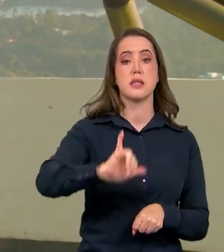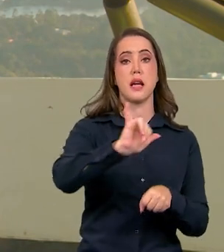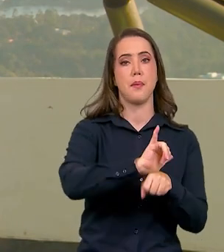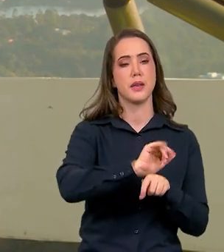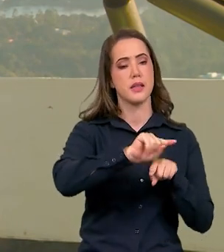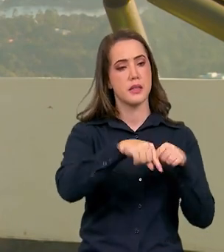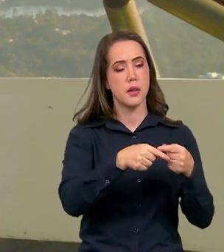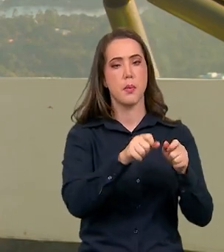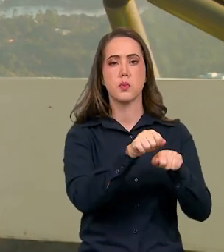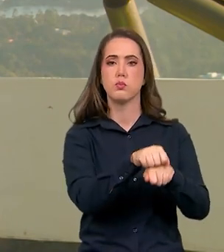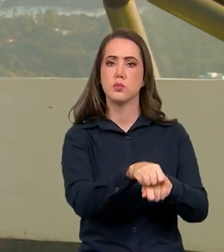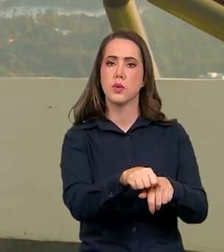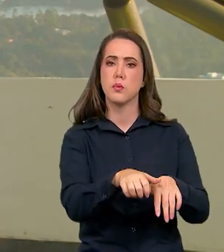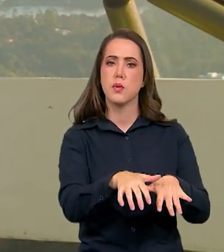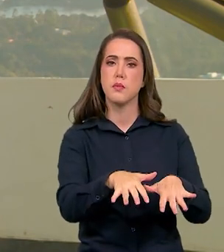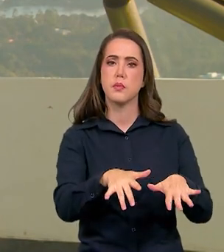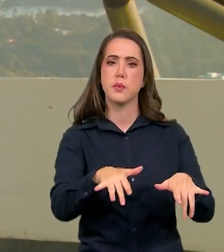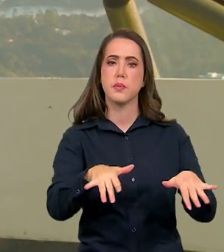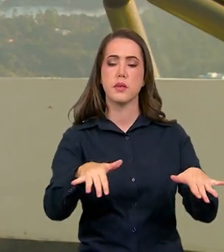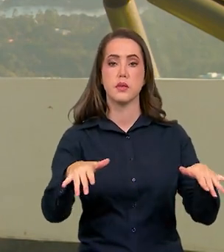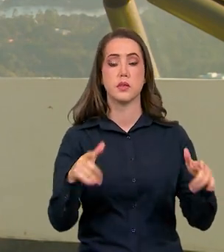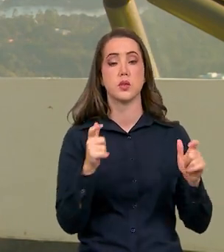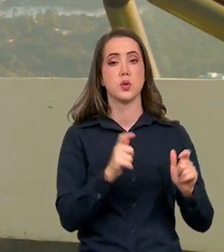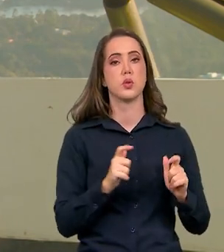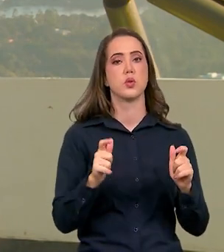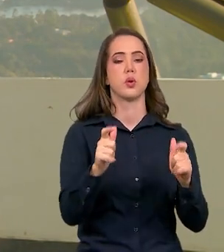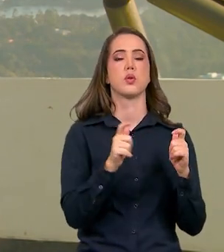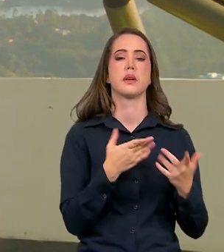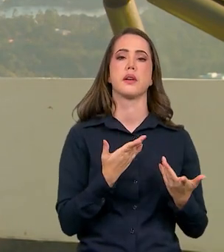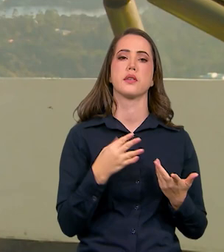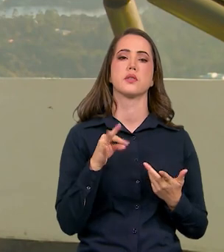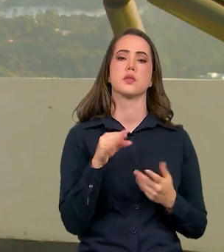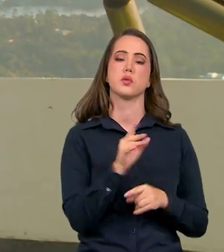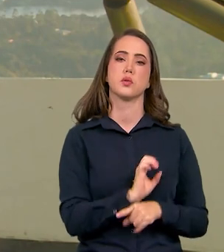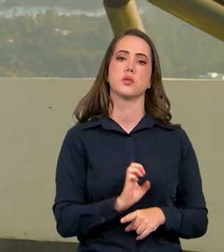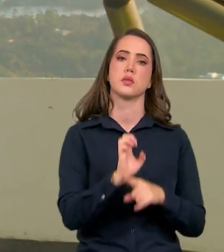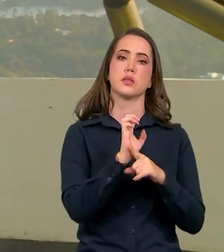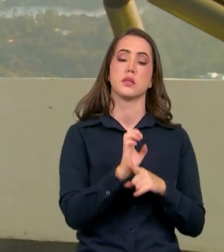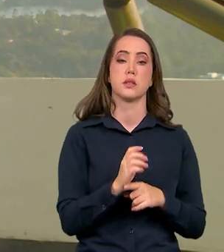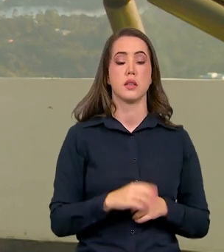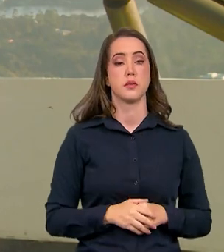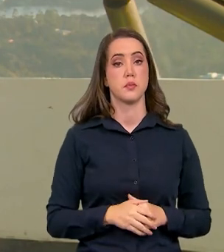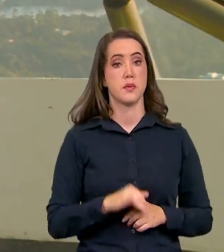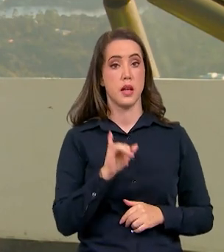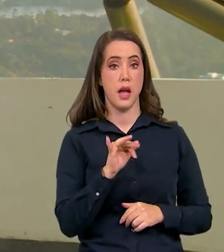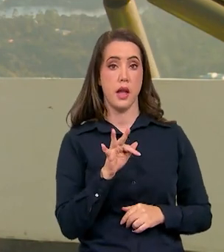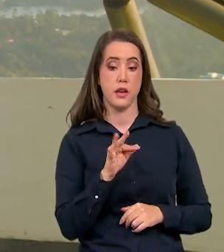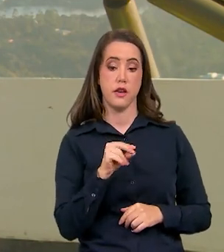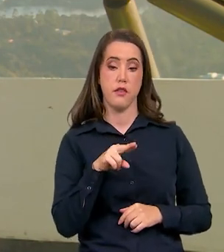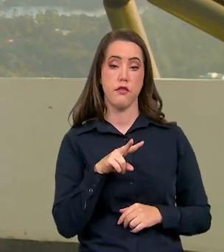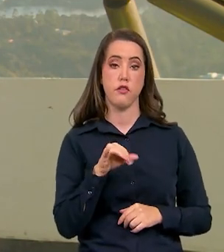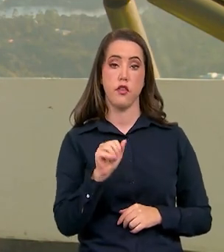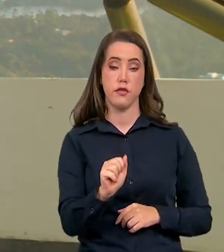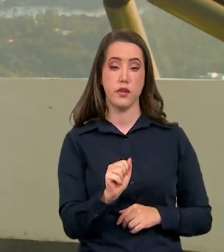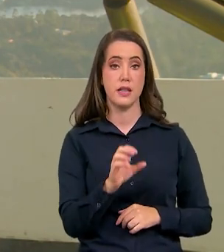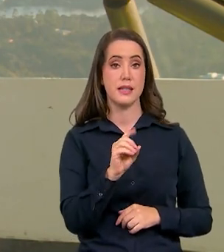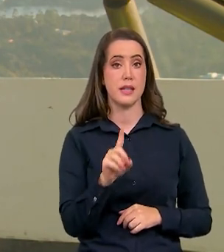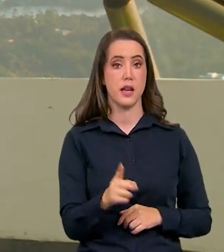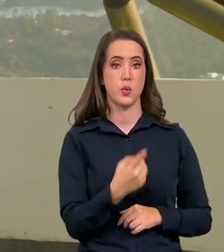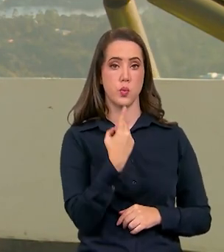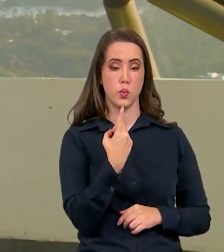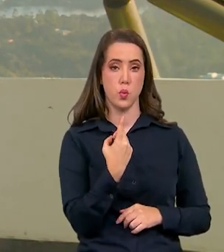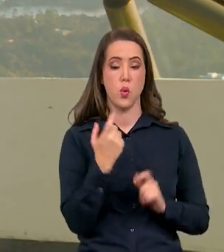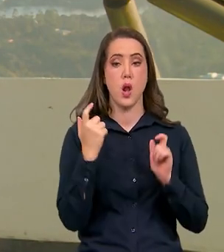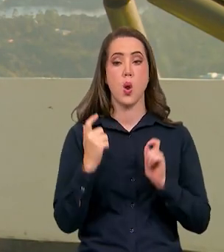dali se formando por outras regiões em todos os estados. A infovia 01 que está pronta ela liga a cidade